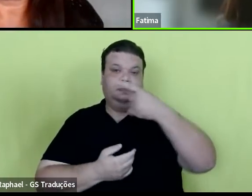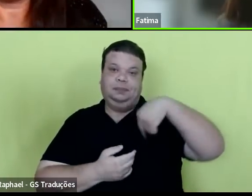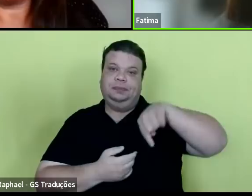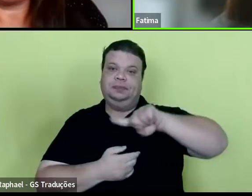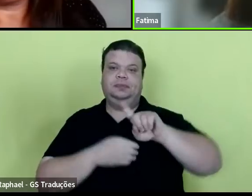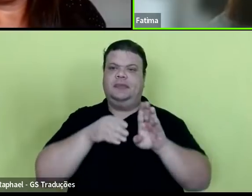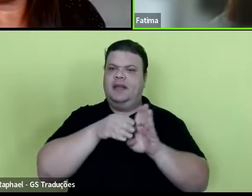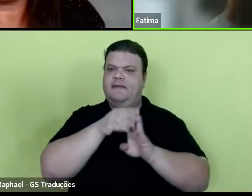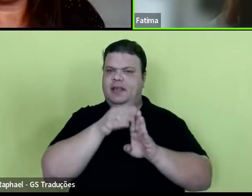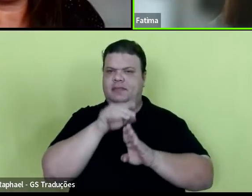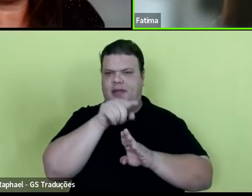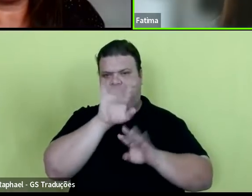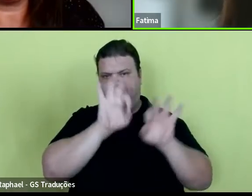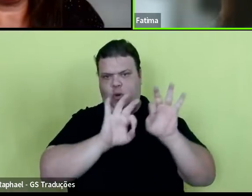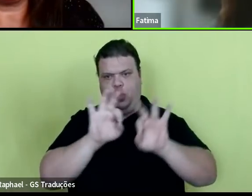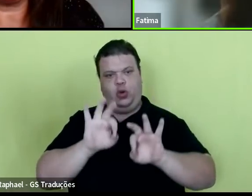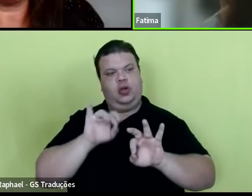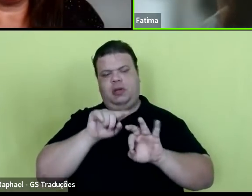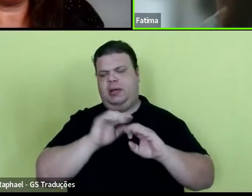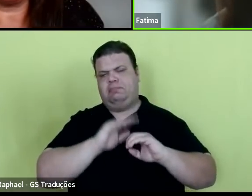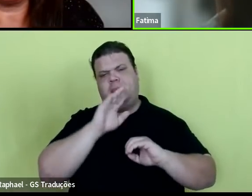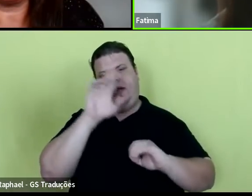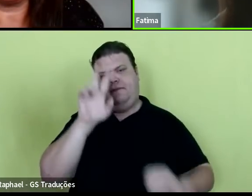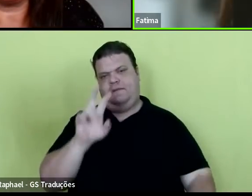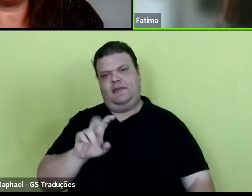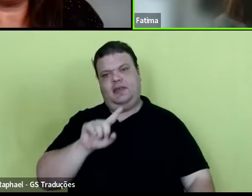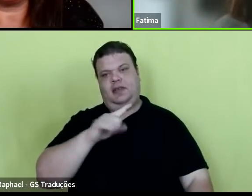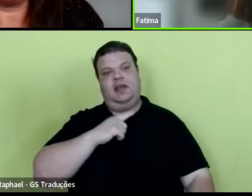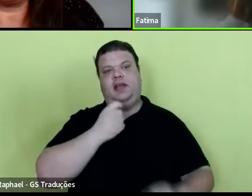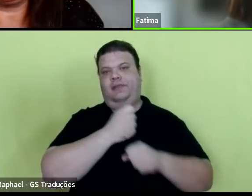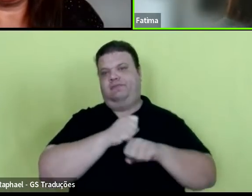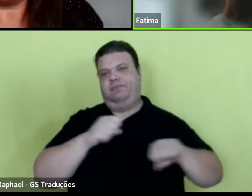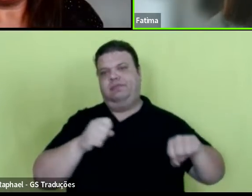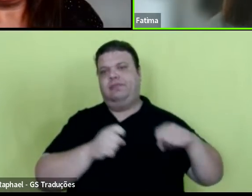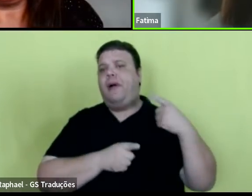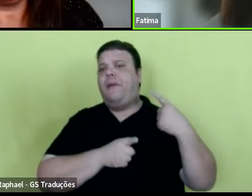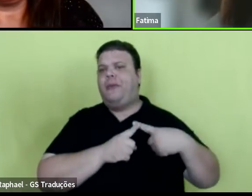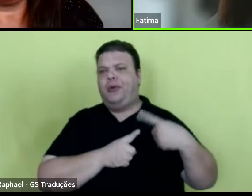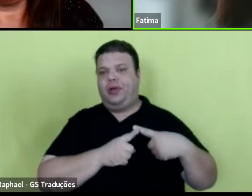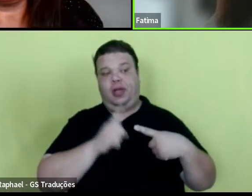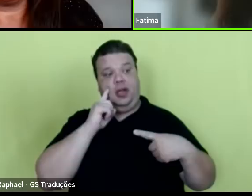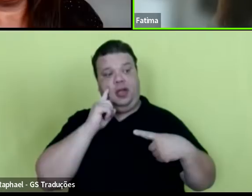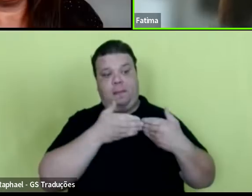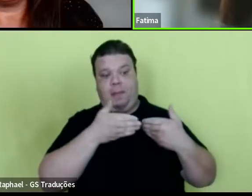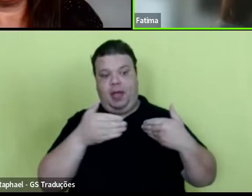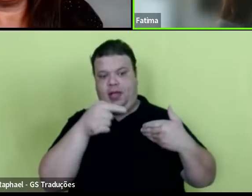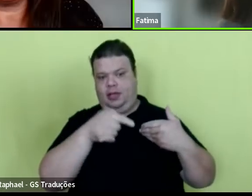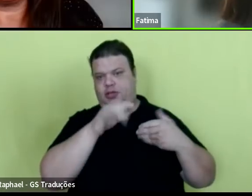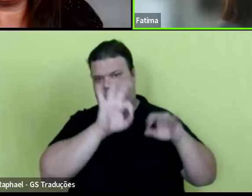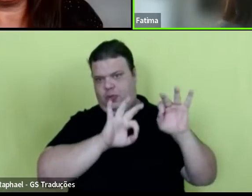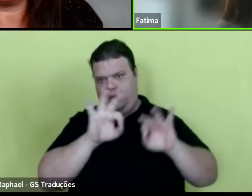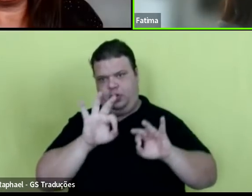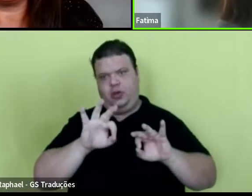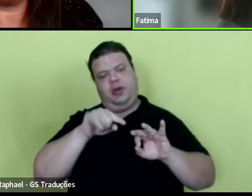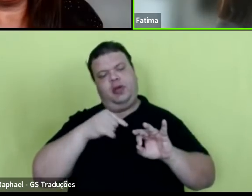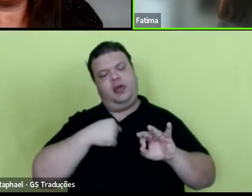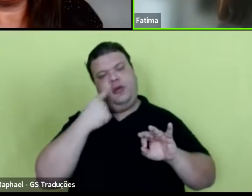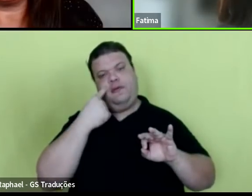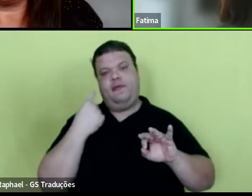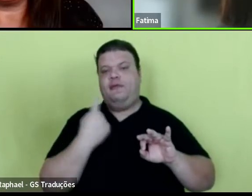nesse programa é cada vez mais grandioso. quê? Porque a partir desse programa é que a gente